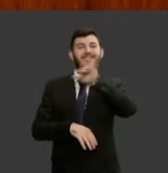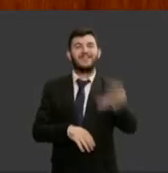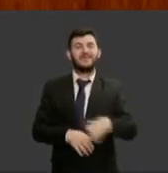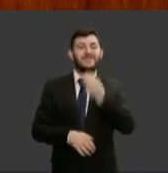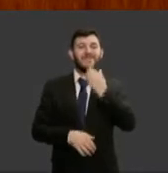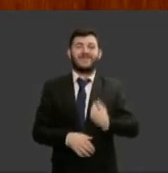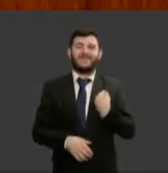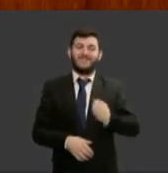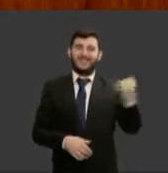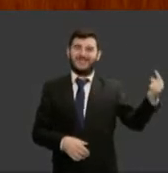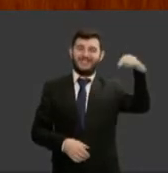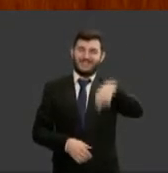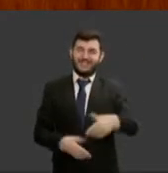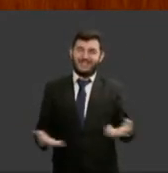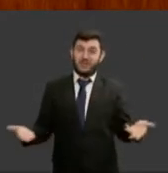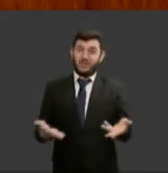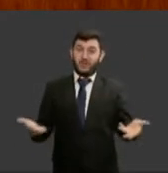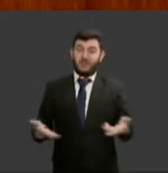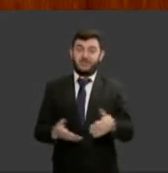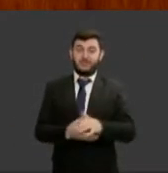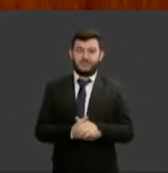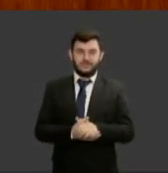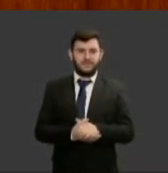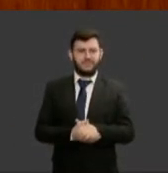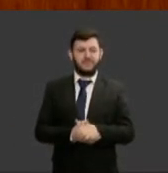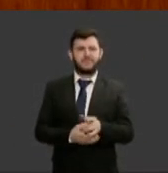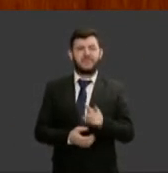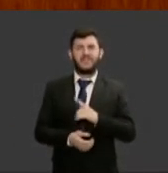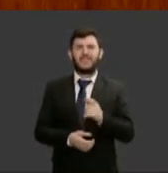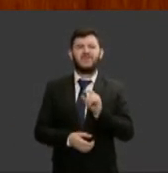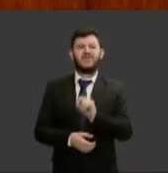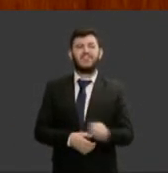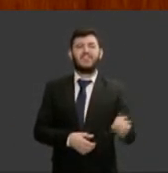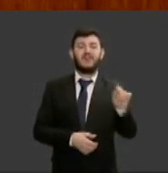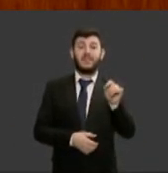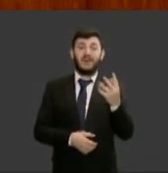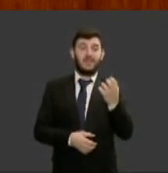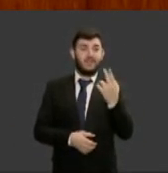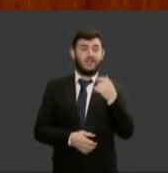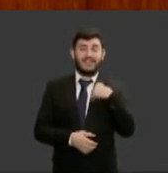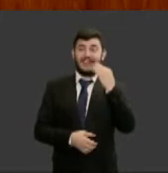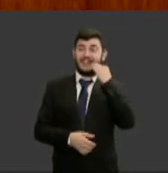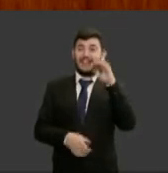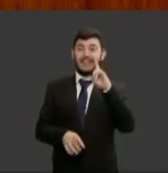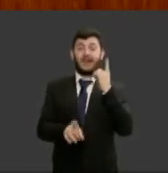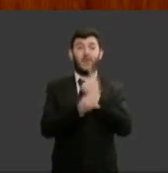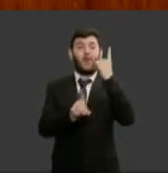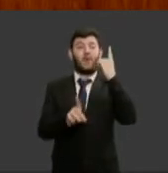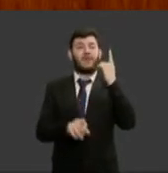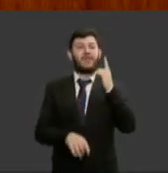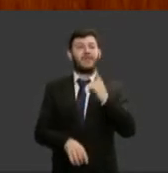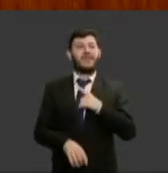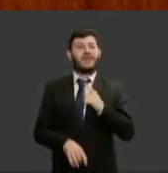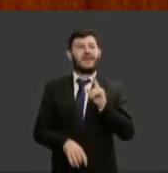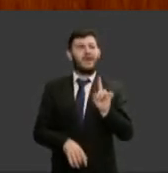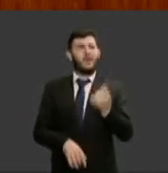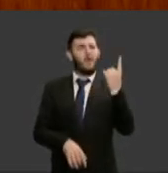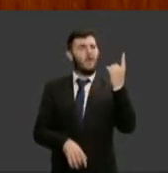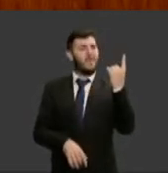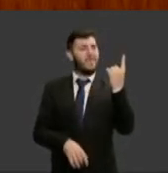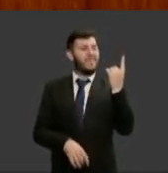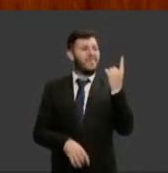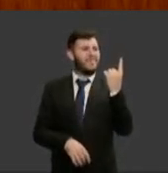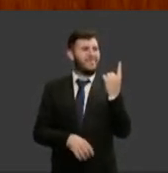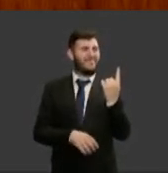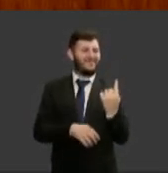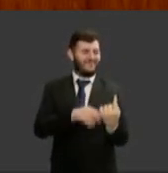eu recebi hoje centenas vou ver se eu consigo aqui achar uma delas que eu achei muito importante